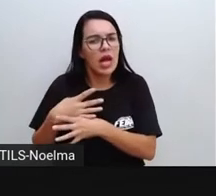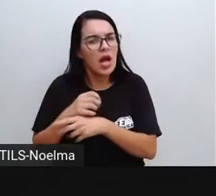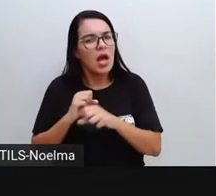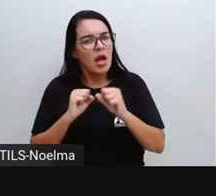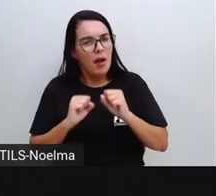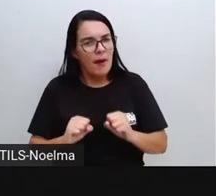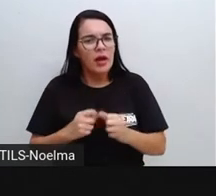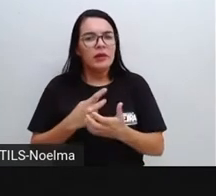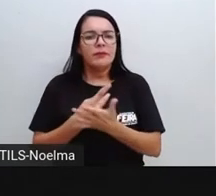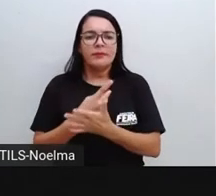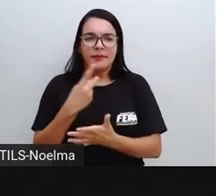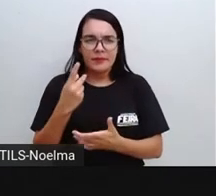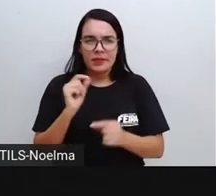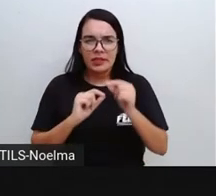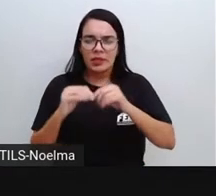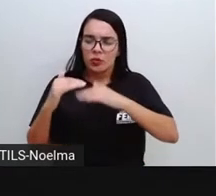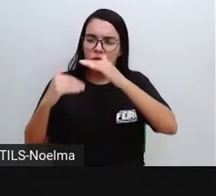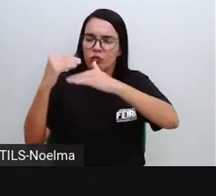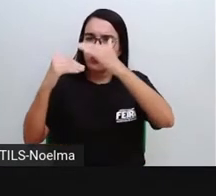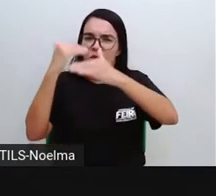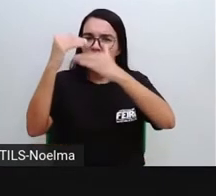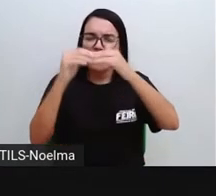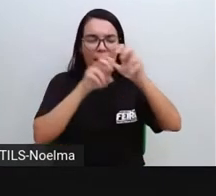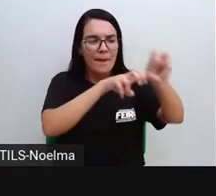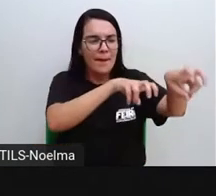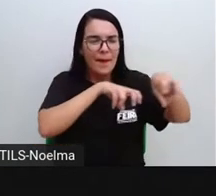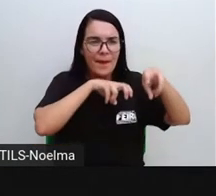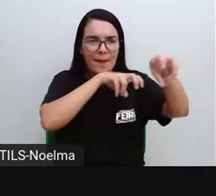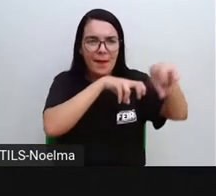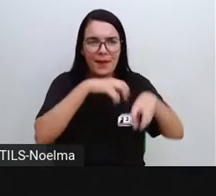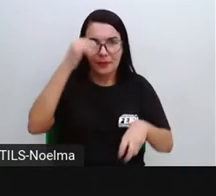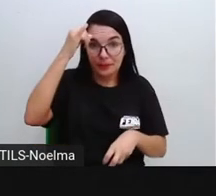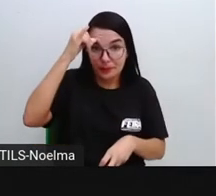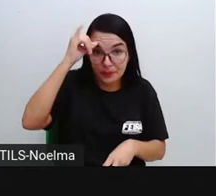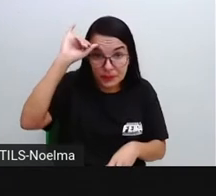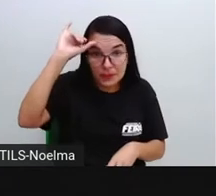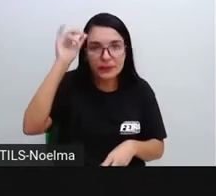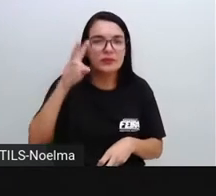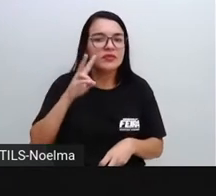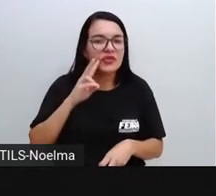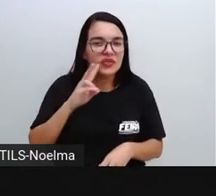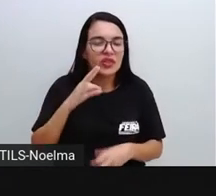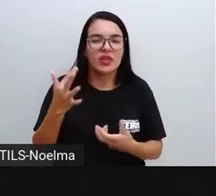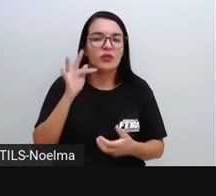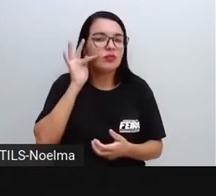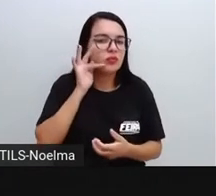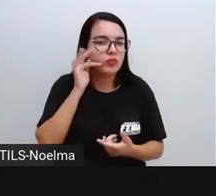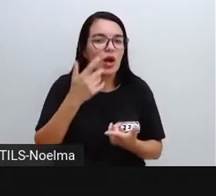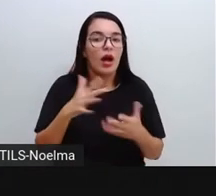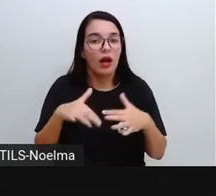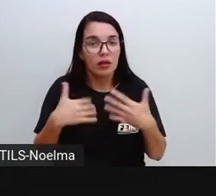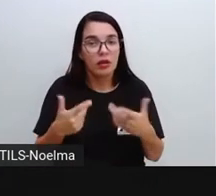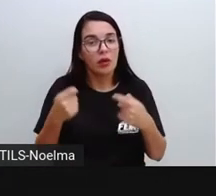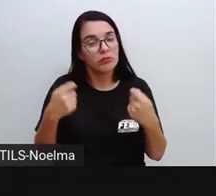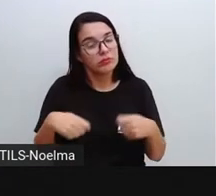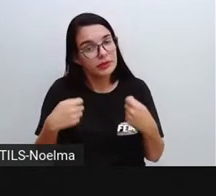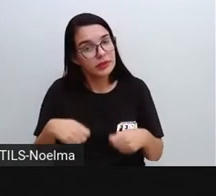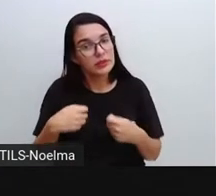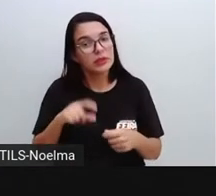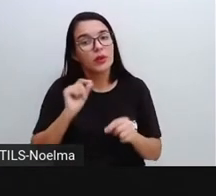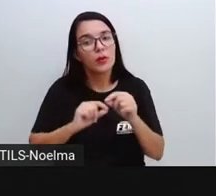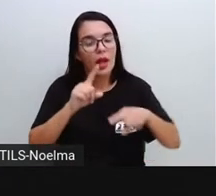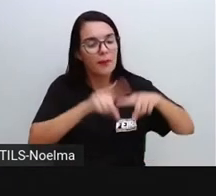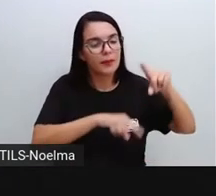desenvolvimento da agropecuária, da agricultura, e as indústrias, elas precisam desse material, dessa matéria